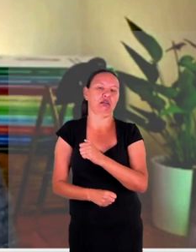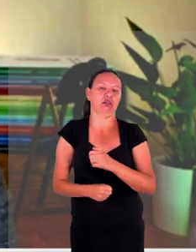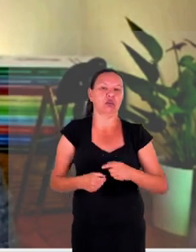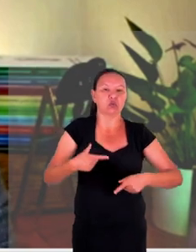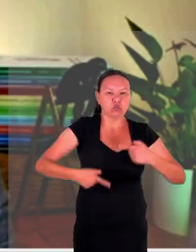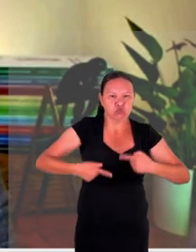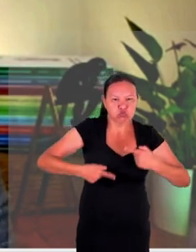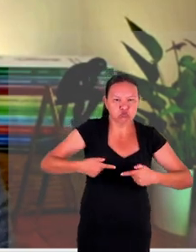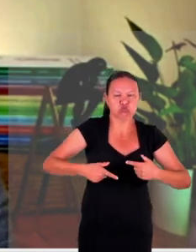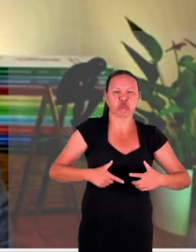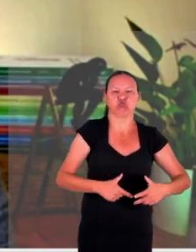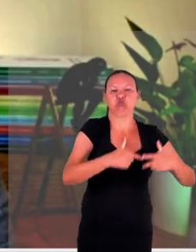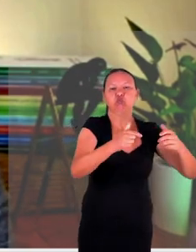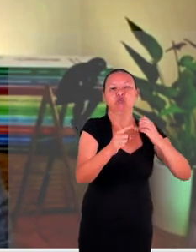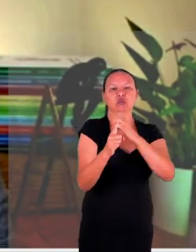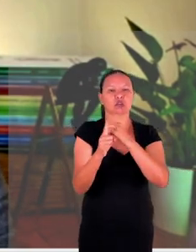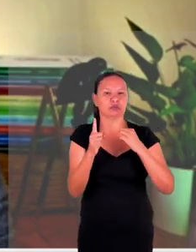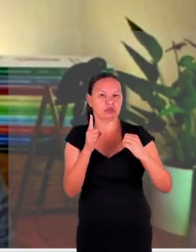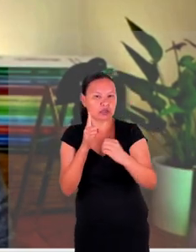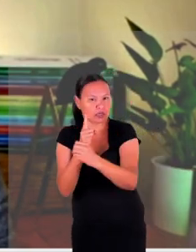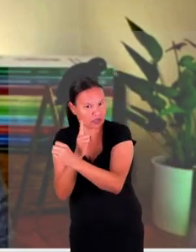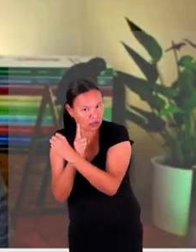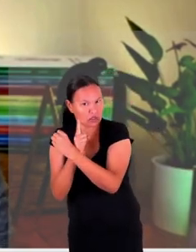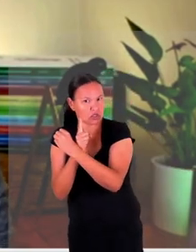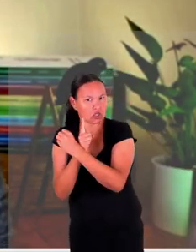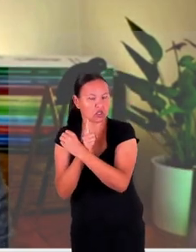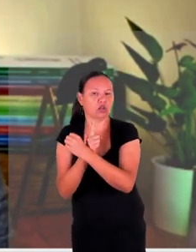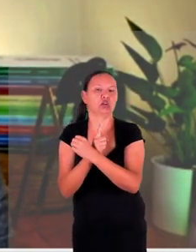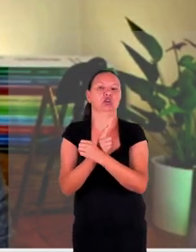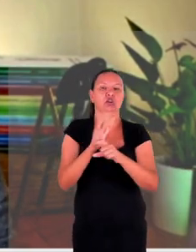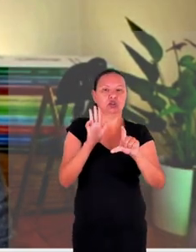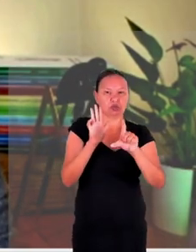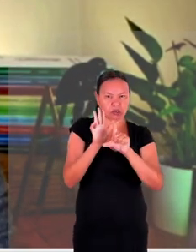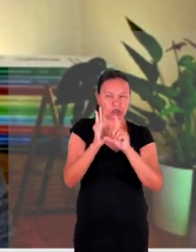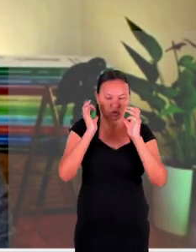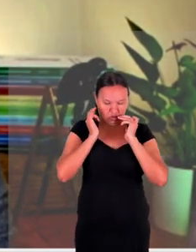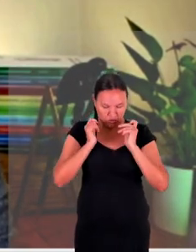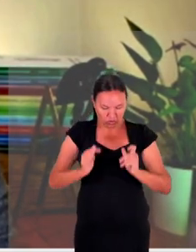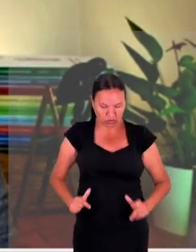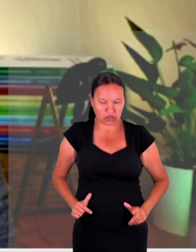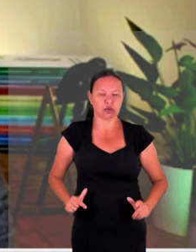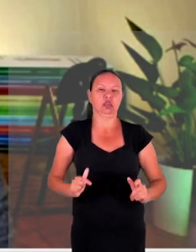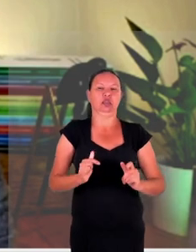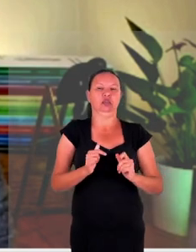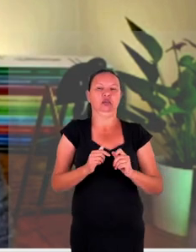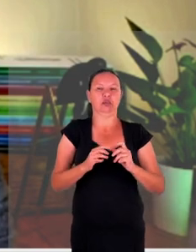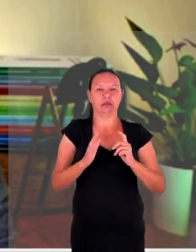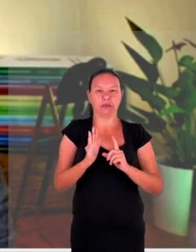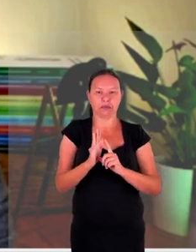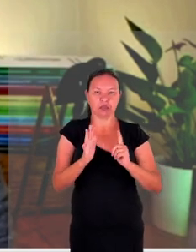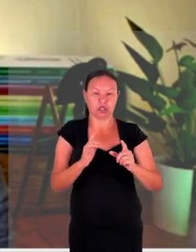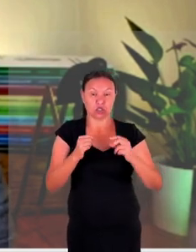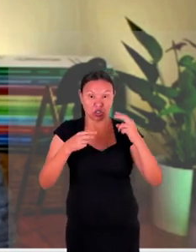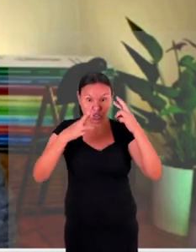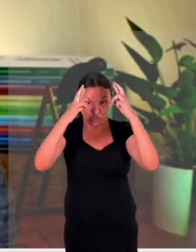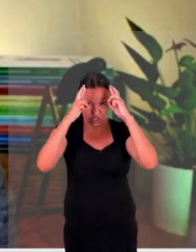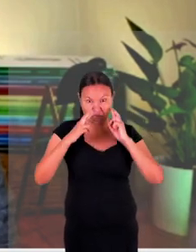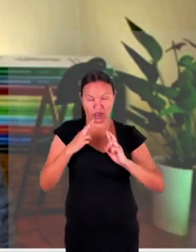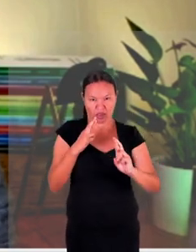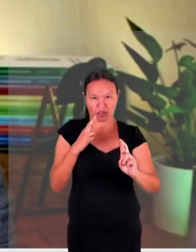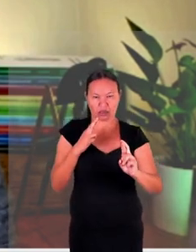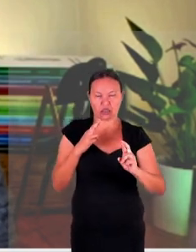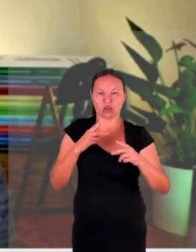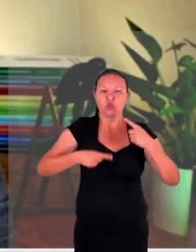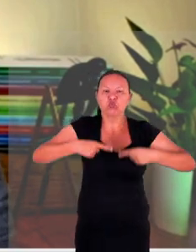construção de uma sociedade internacional baseada no direito baseado na predisposição de regras para prevenir